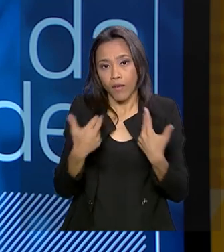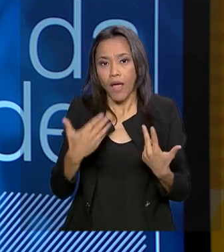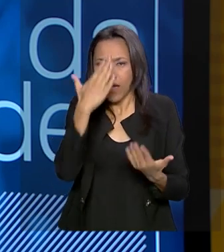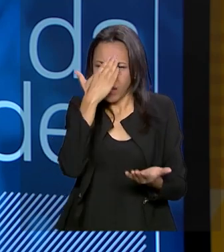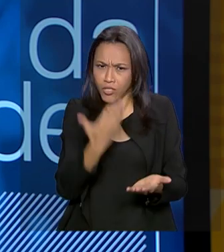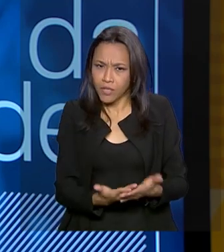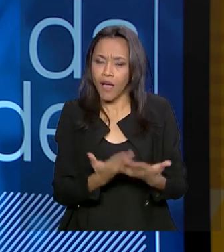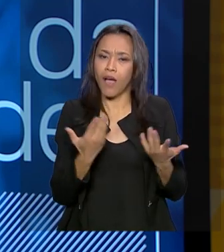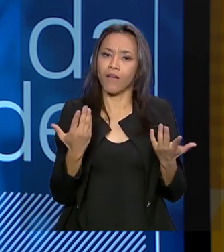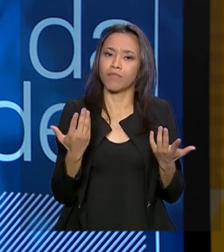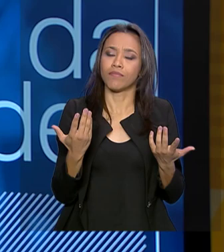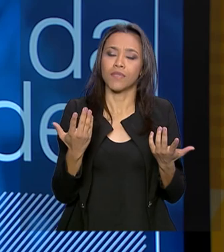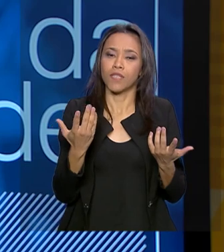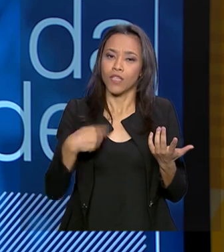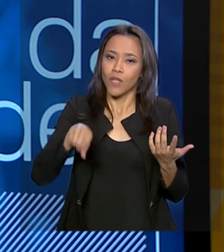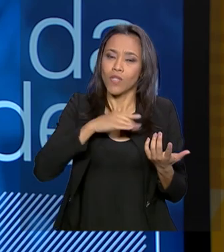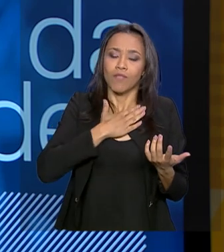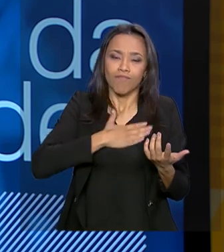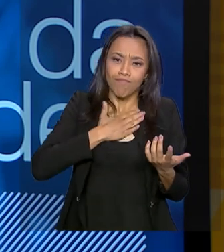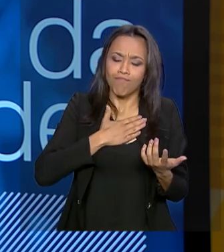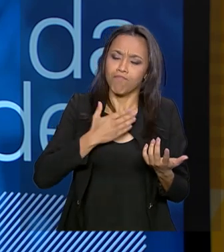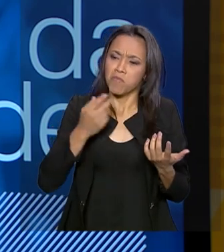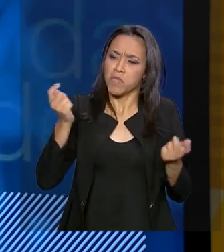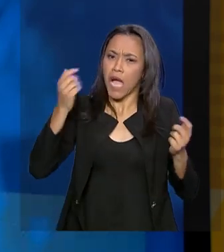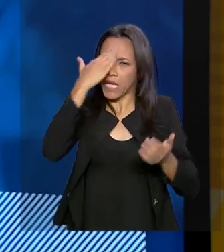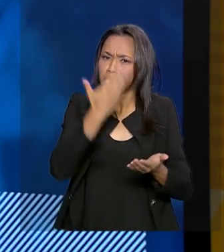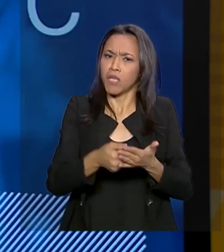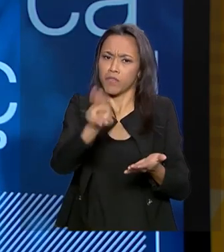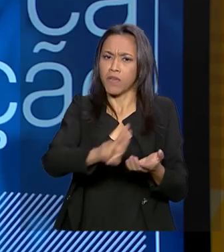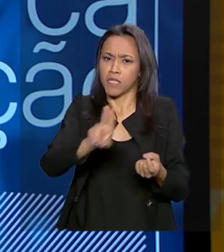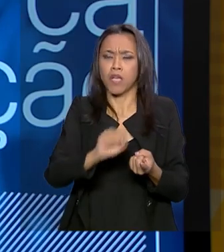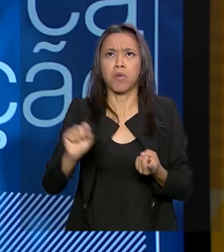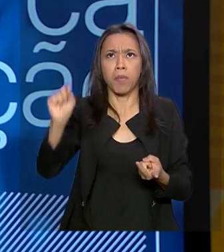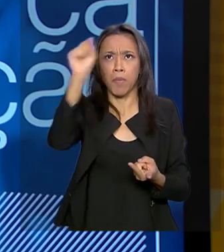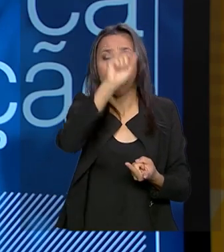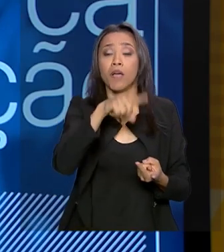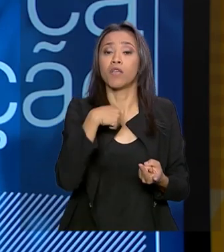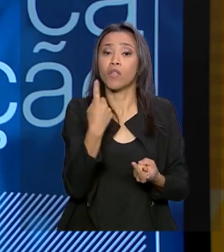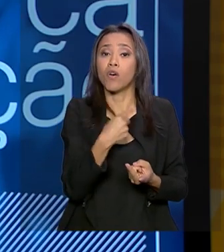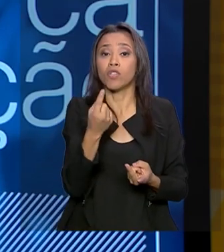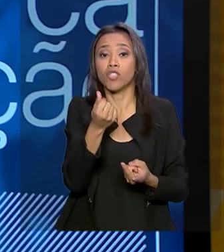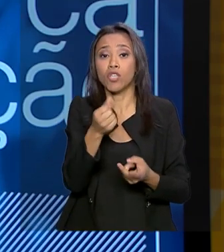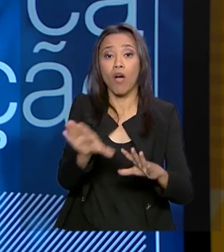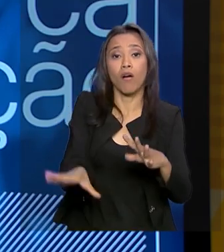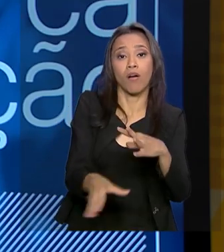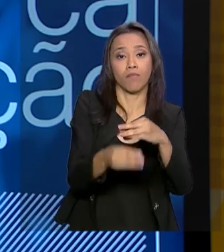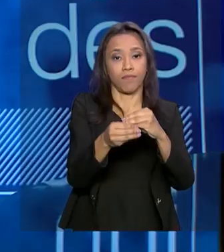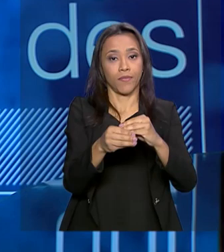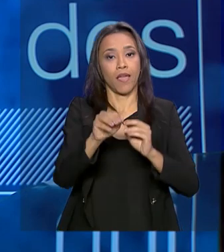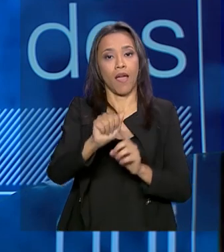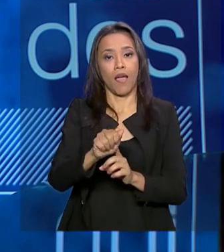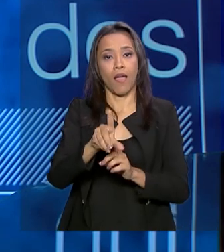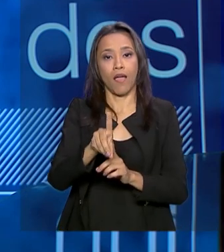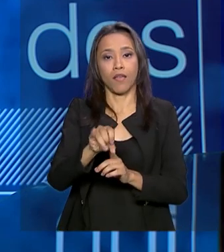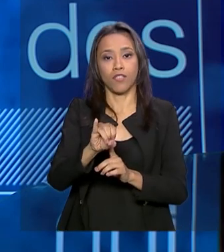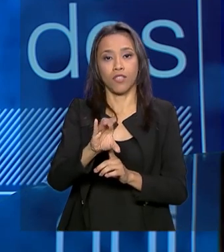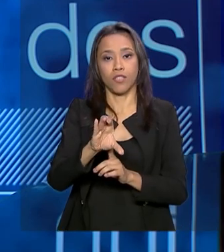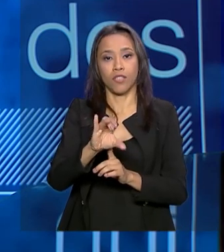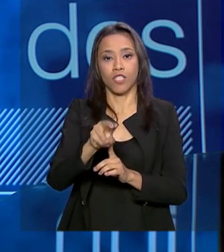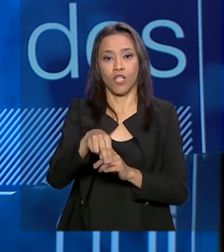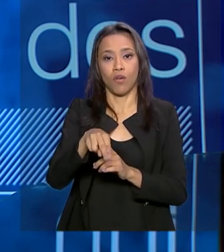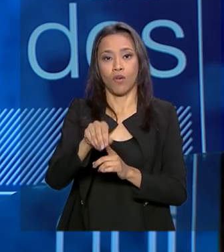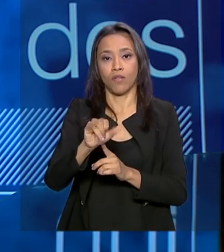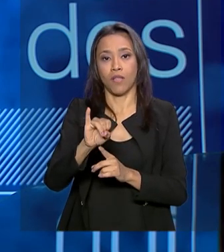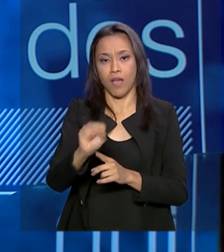apaixonados pelo potencial das nossas universidades, nós estamos alocando recursos adicionais. Secretário, muito obrigado